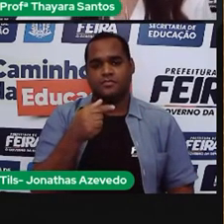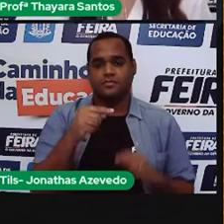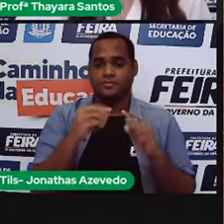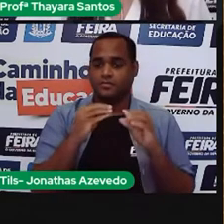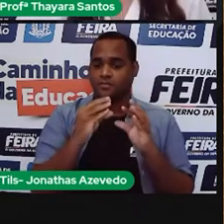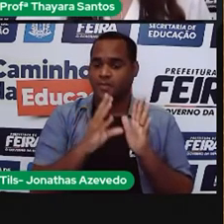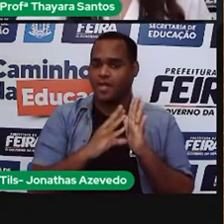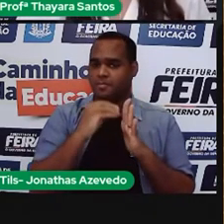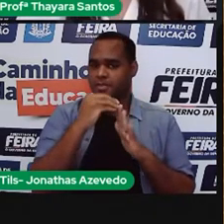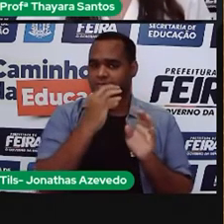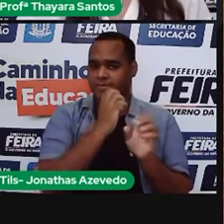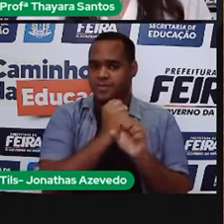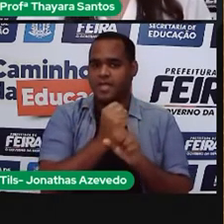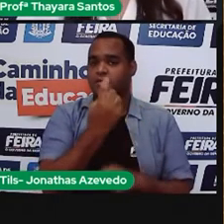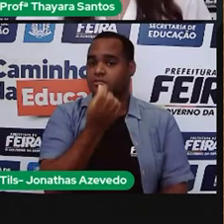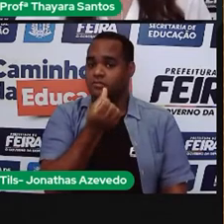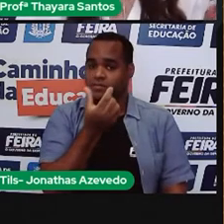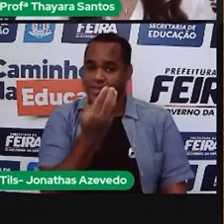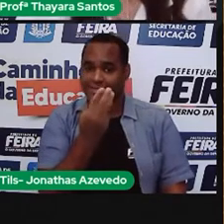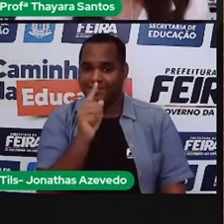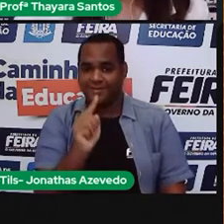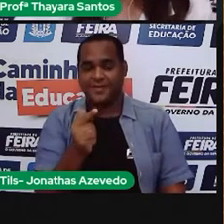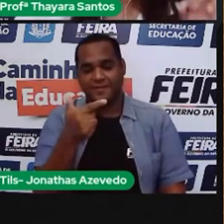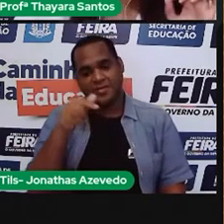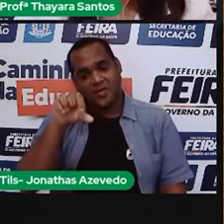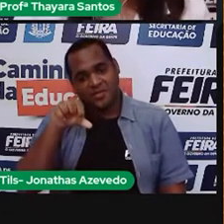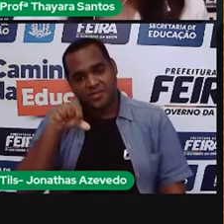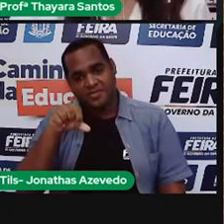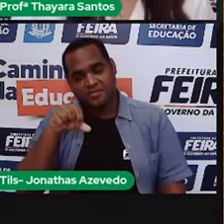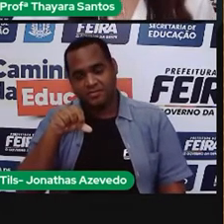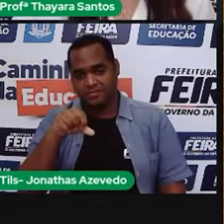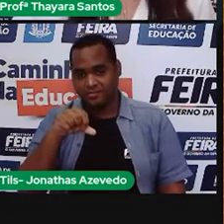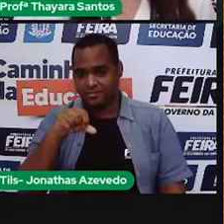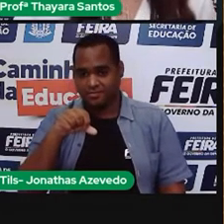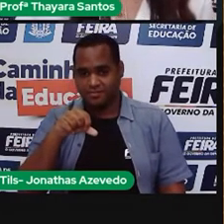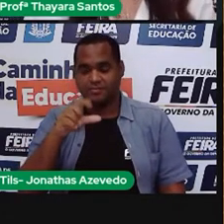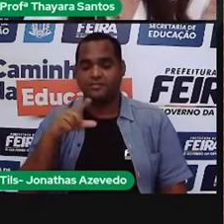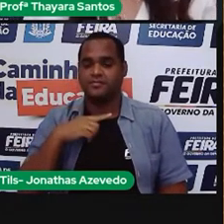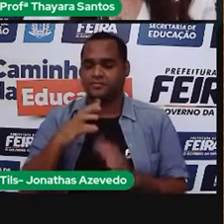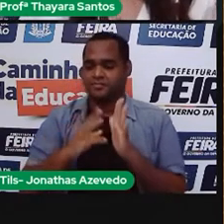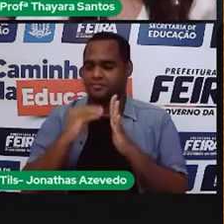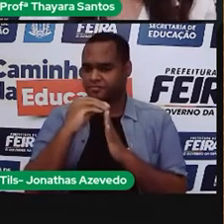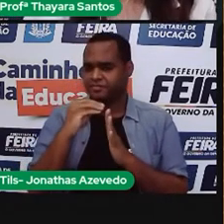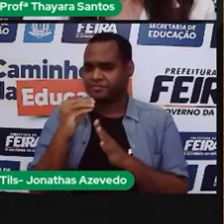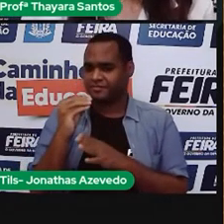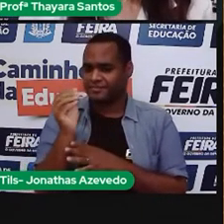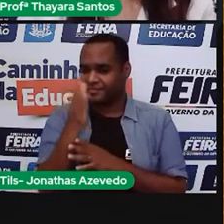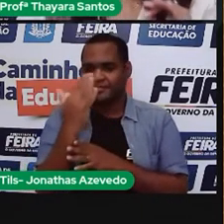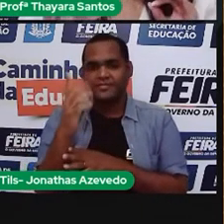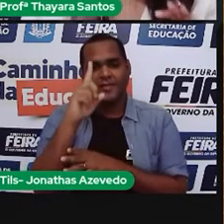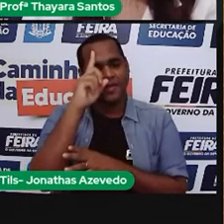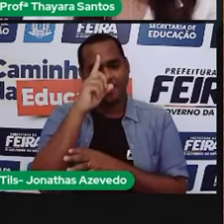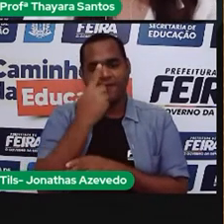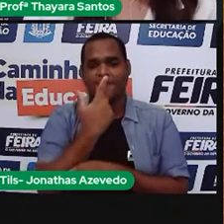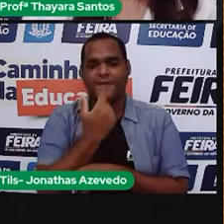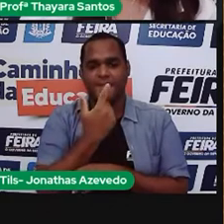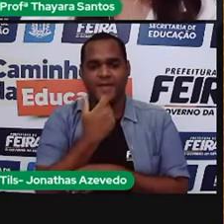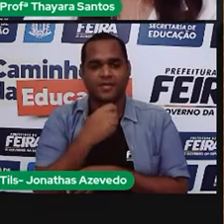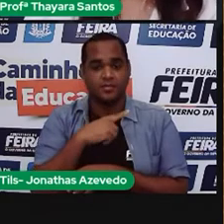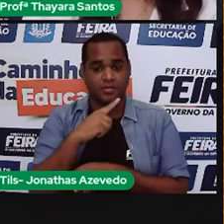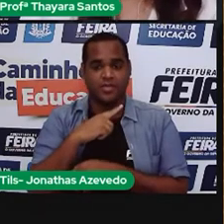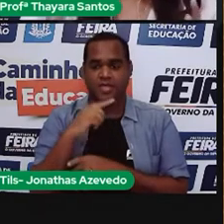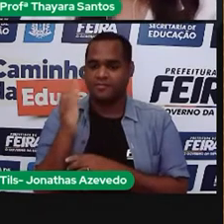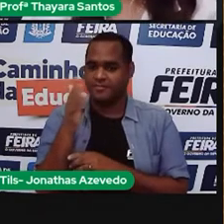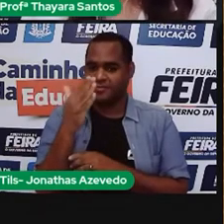custar 163,29, justamente por causa da bandeira tarifária. Então, já sabe, está com bandeira